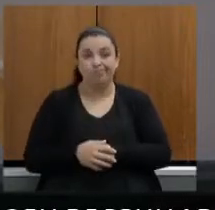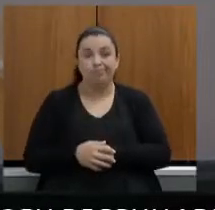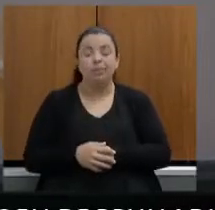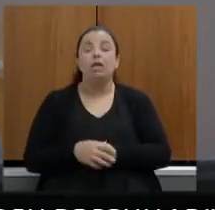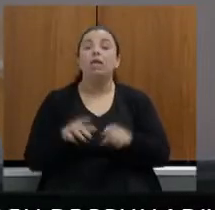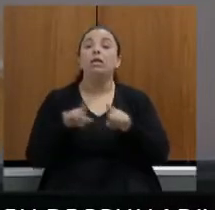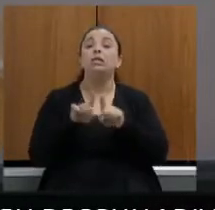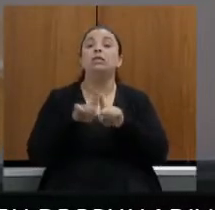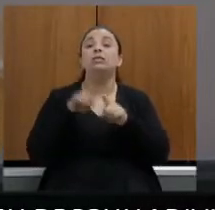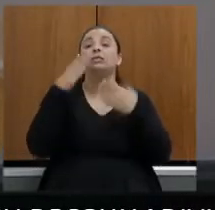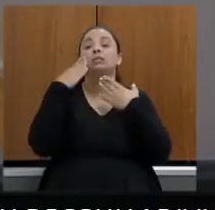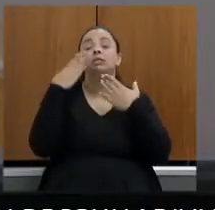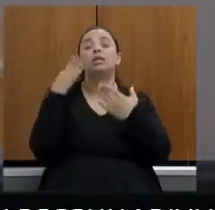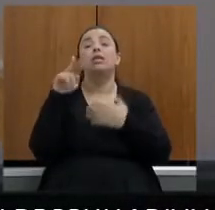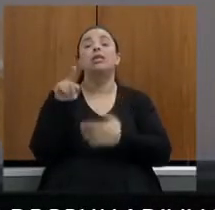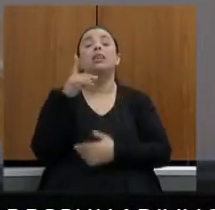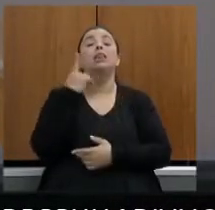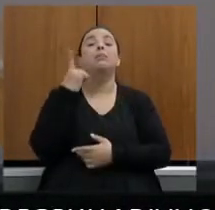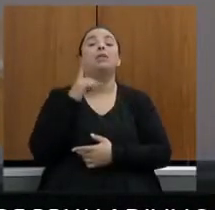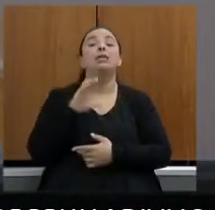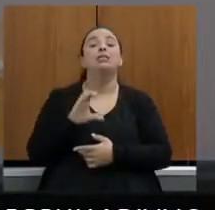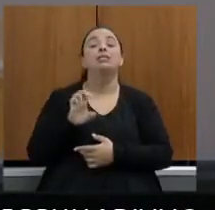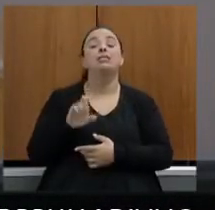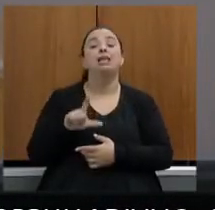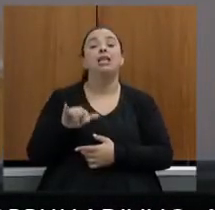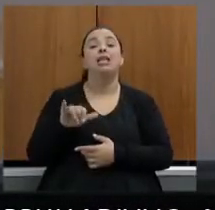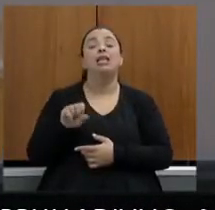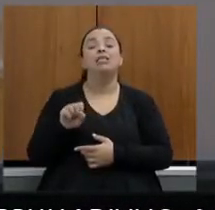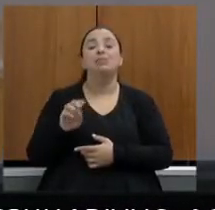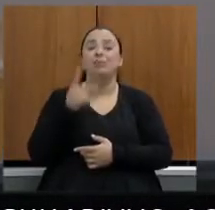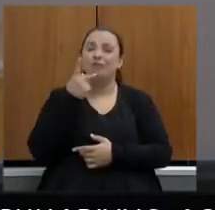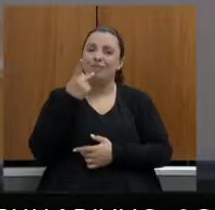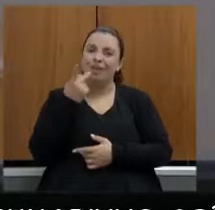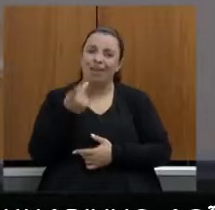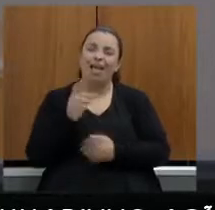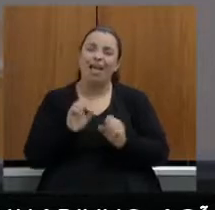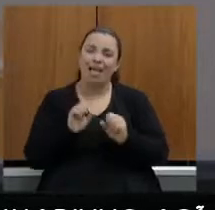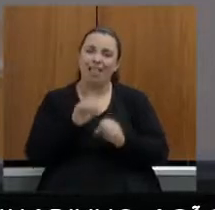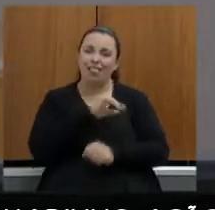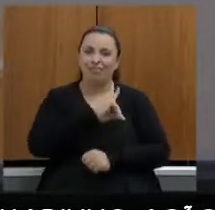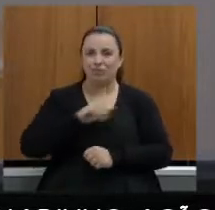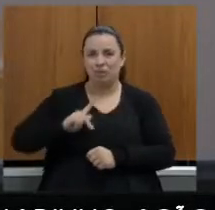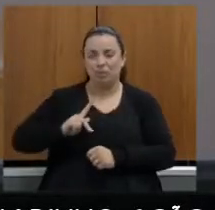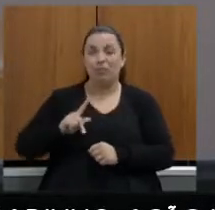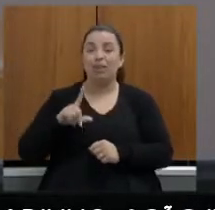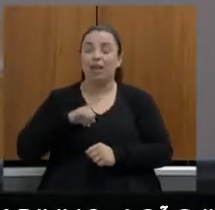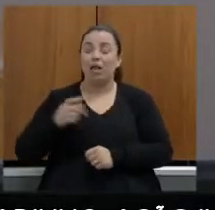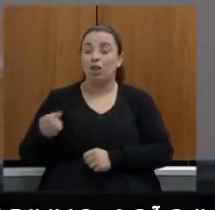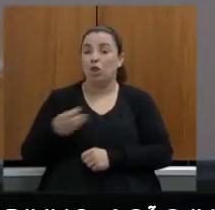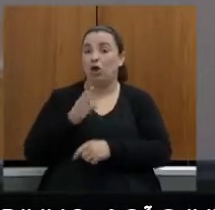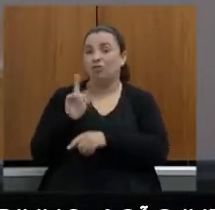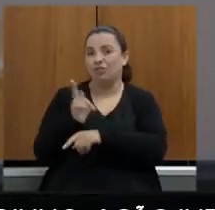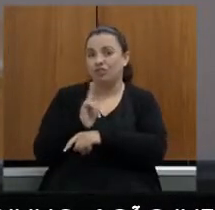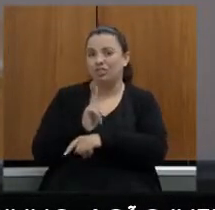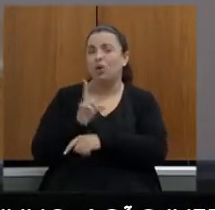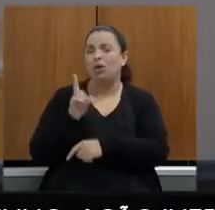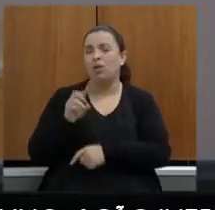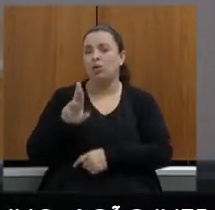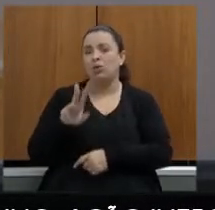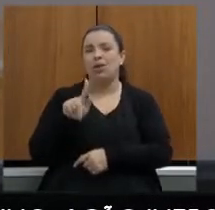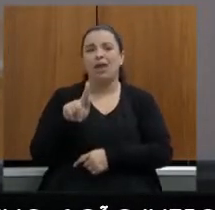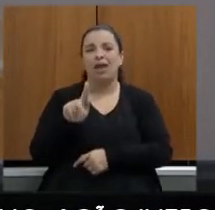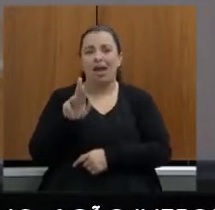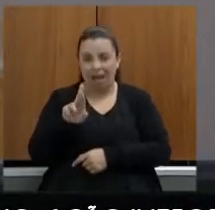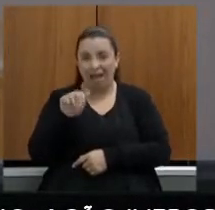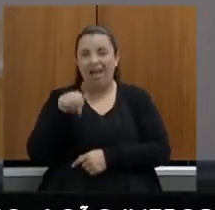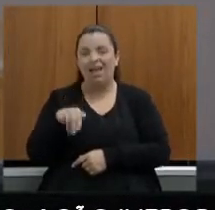agradeço a deputada Celise pela menção à defensoria pública nós temos uma nova gestão e obviamente a doutora Raquel teve uma participação muito